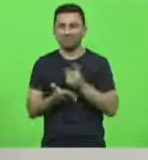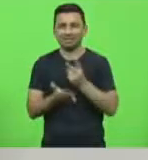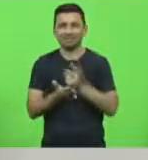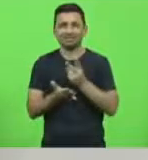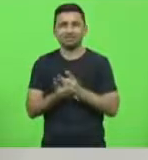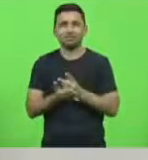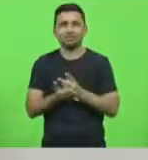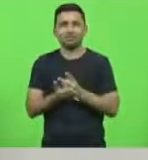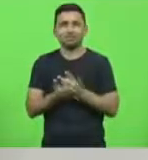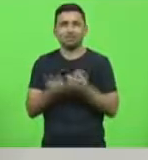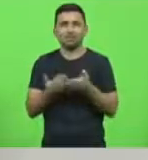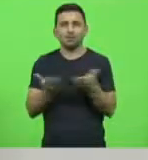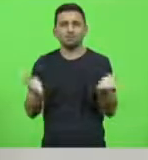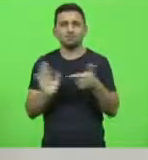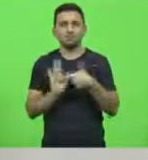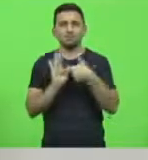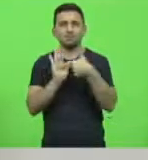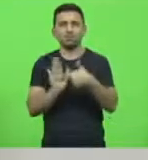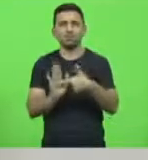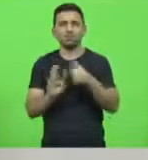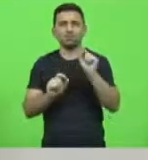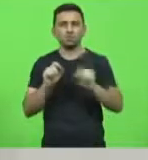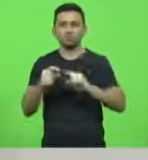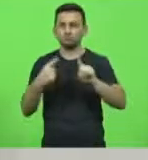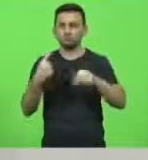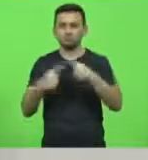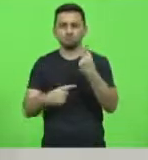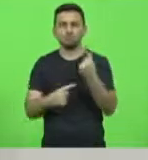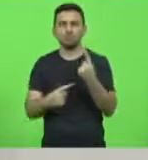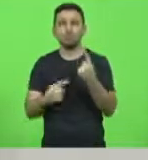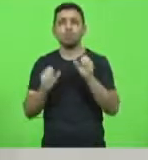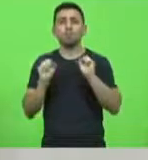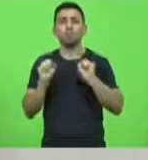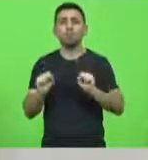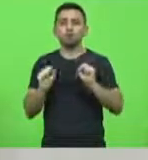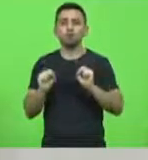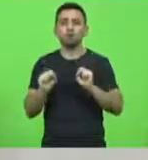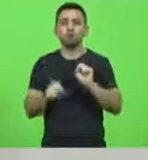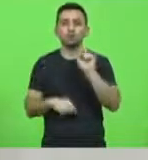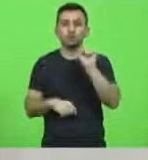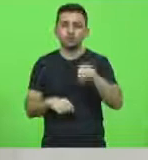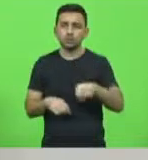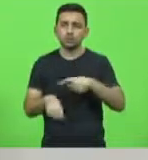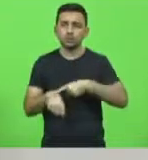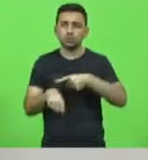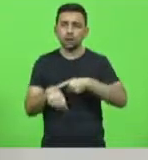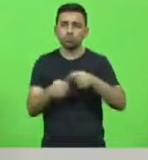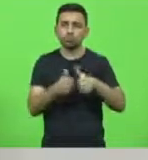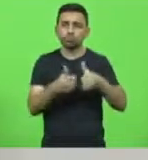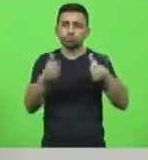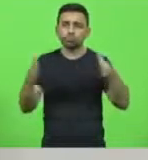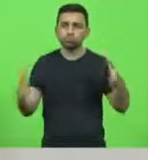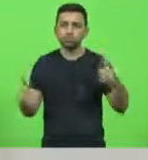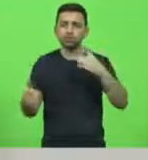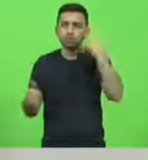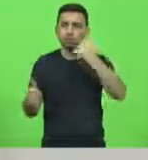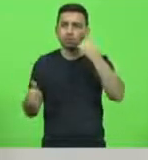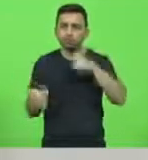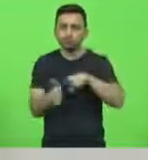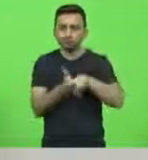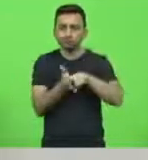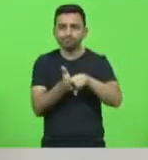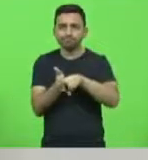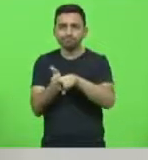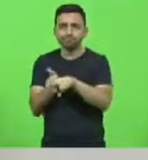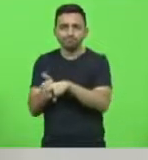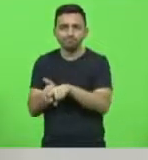mostrou totalmente incorreto. Poderia ter sido conferido o prazo razoável para os deputados analisarem a matéria e a